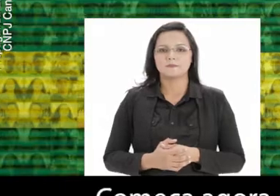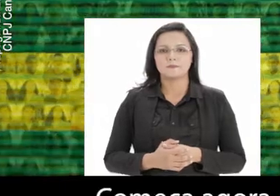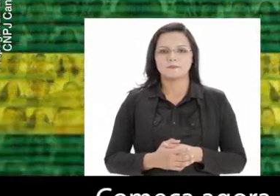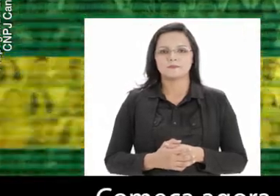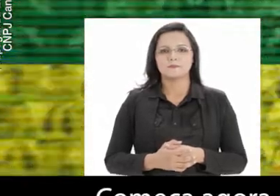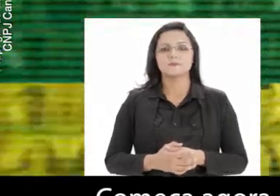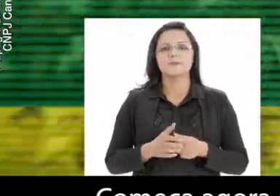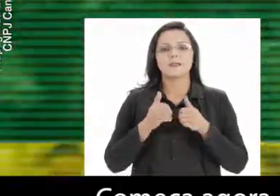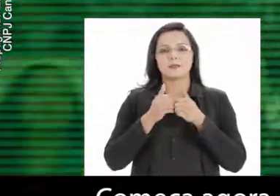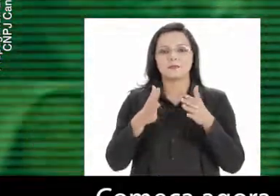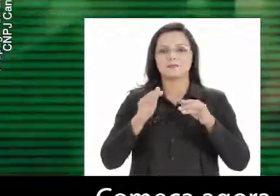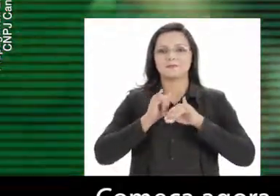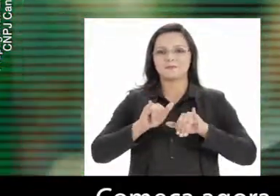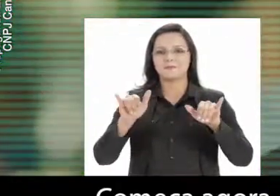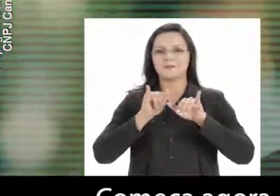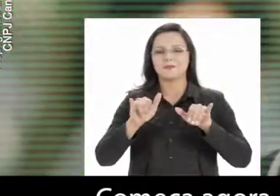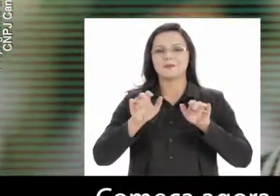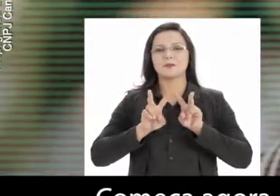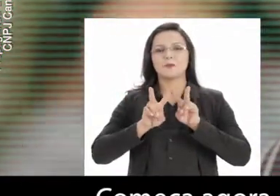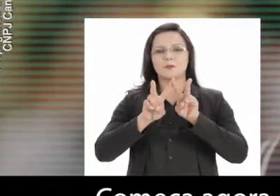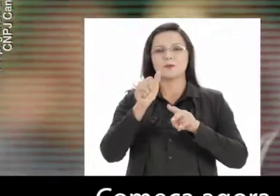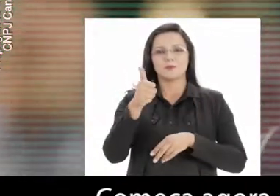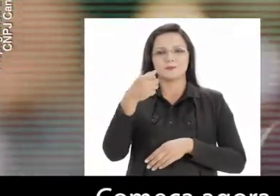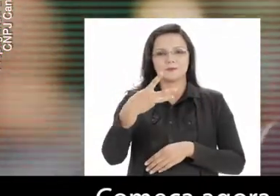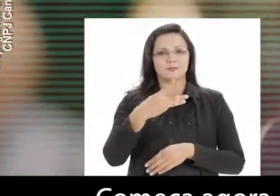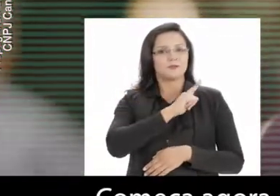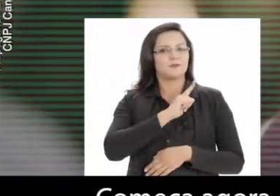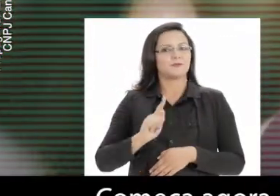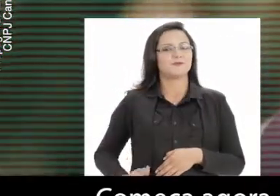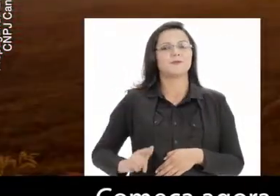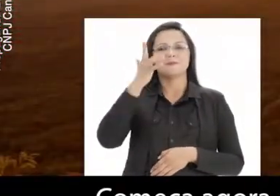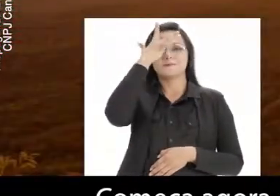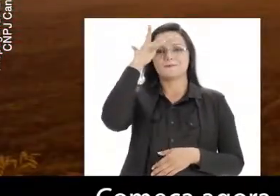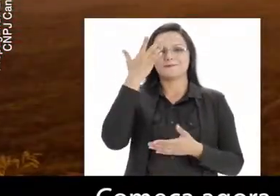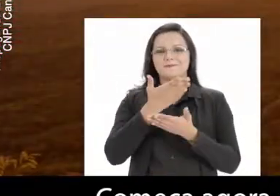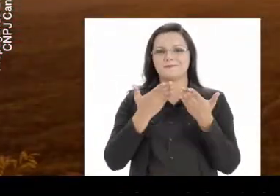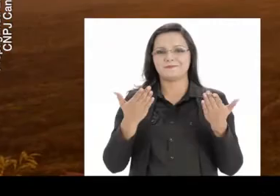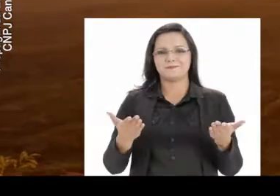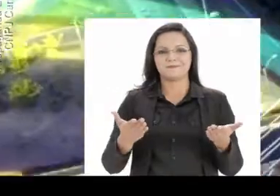Começa agora o programa Wellington 13, o governador do povo.